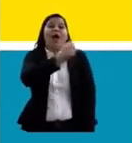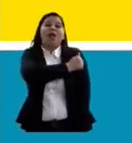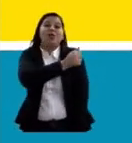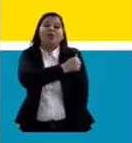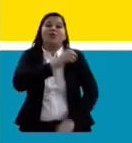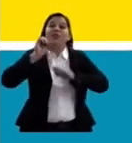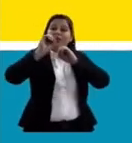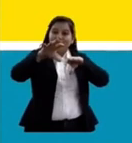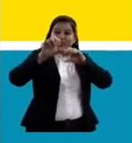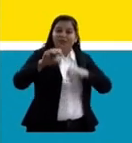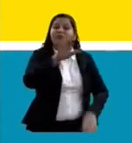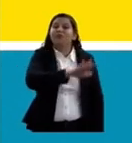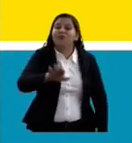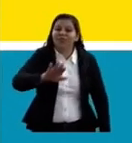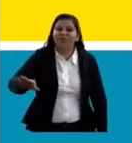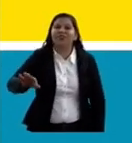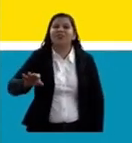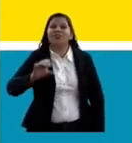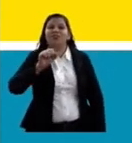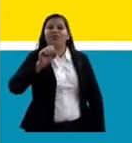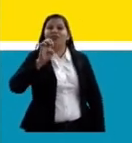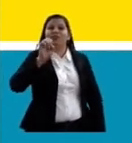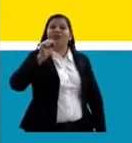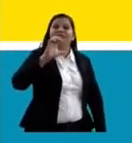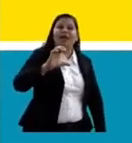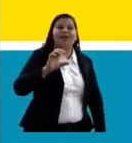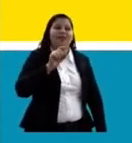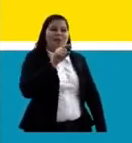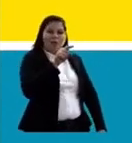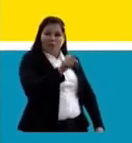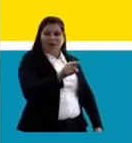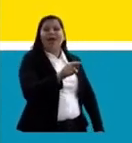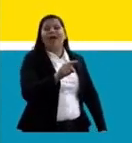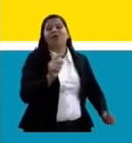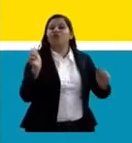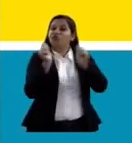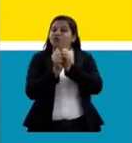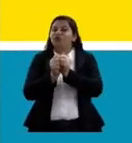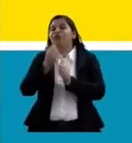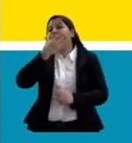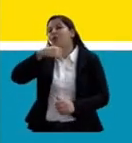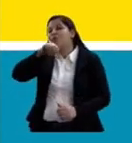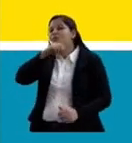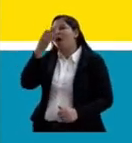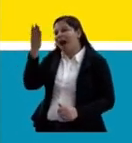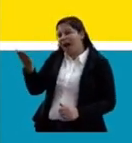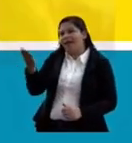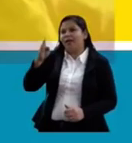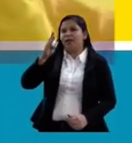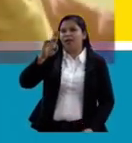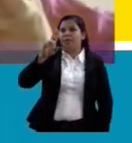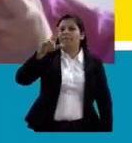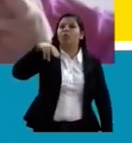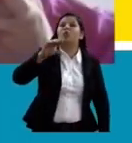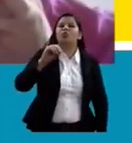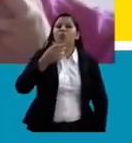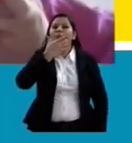infantil do SESC, Luar Teixeira da Silva, acompanhado pelo seu pai, Bruno Liberato da Silva.